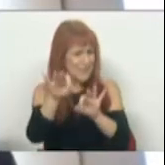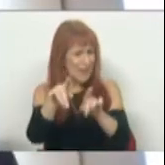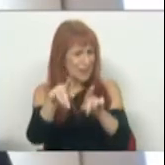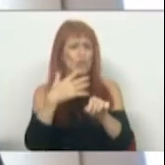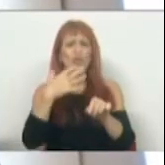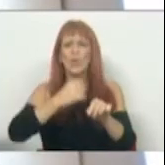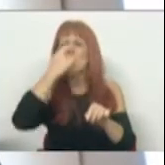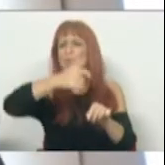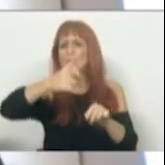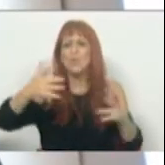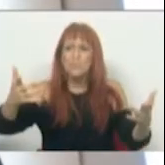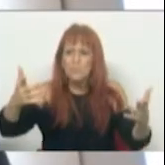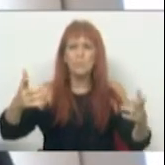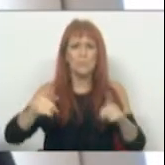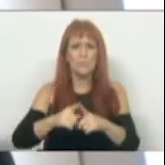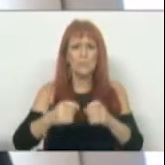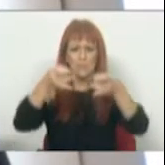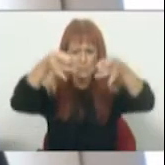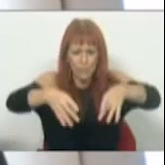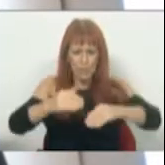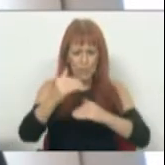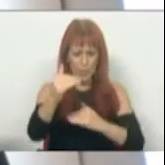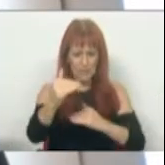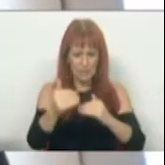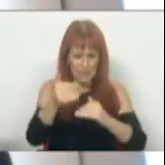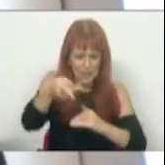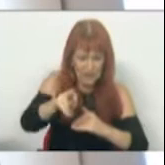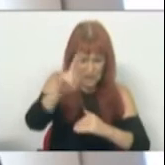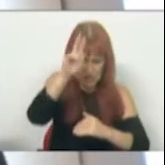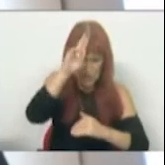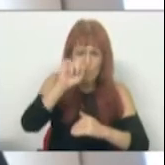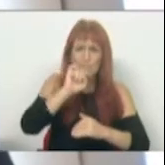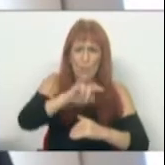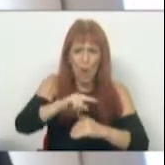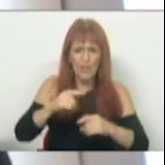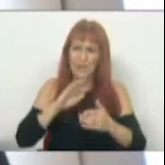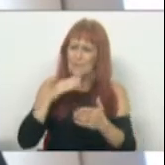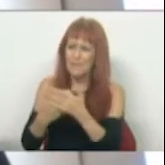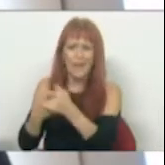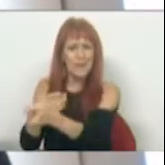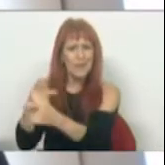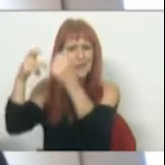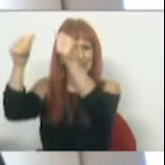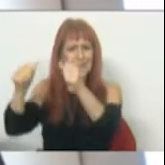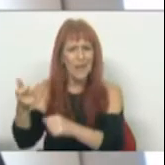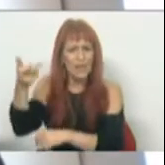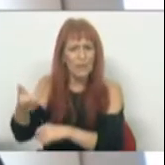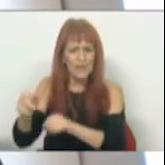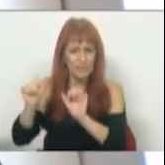toda a gente que supera um determinado limiar de taxa de esforço possa ter a oferta da taxa fixa.